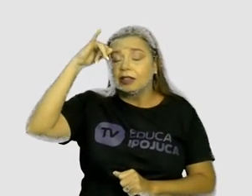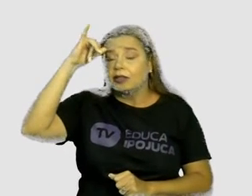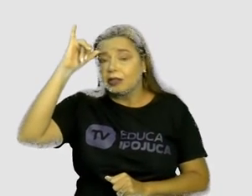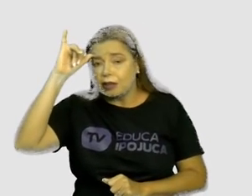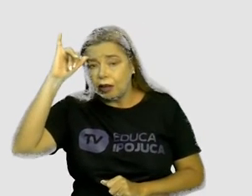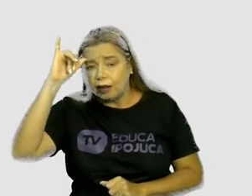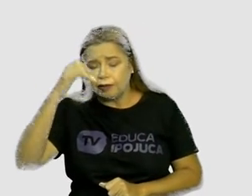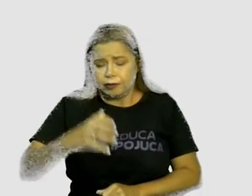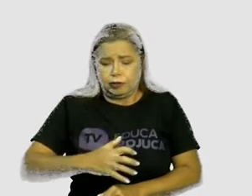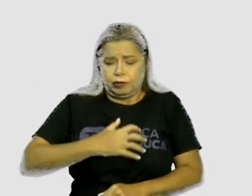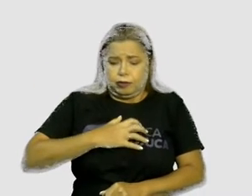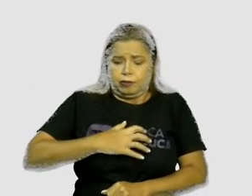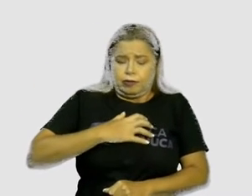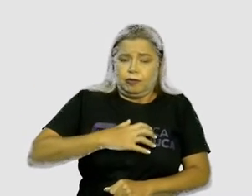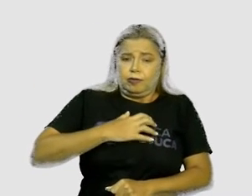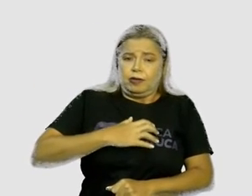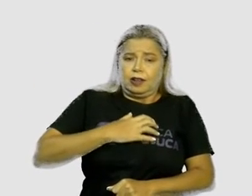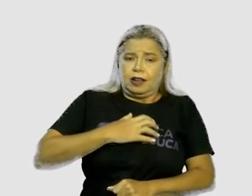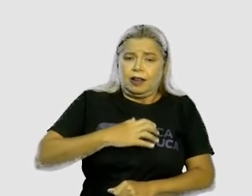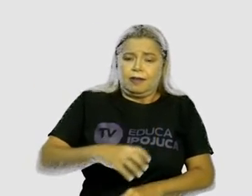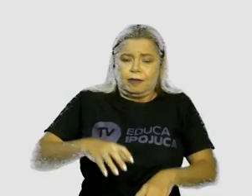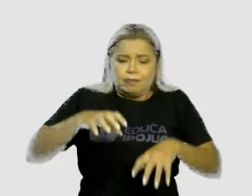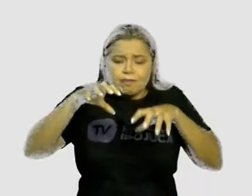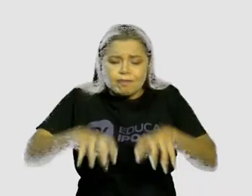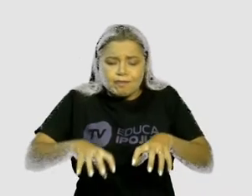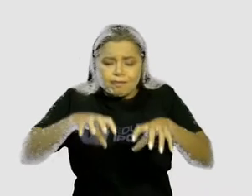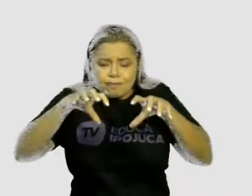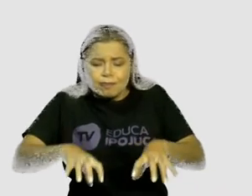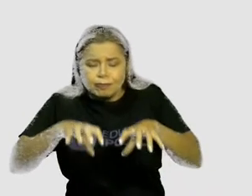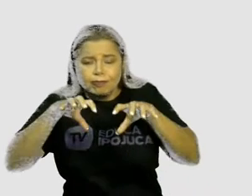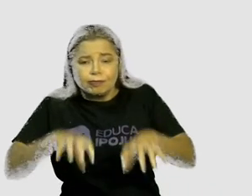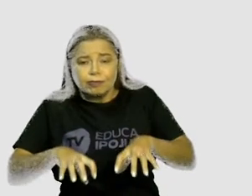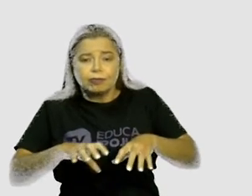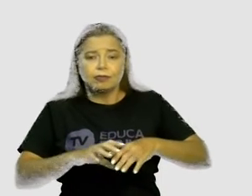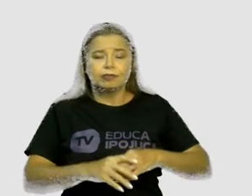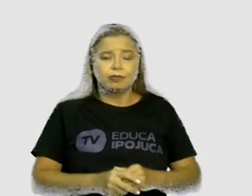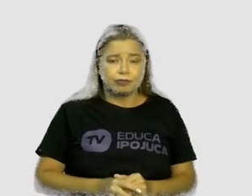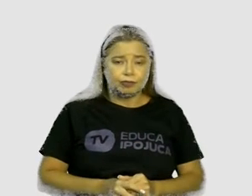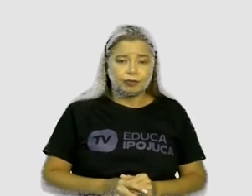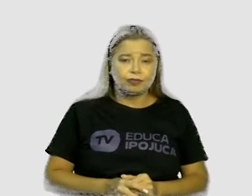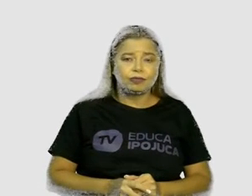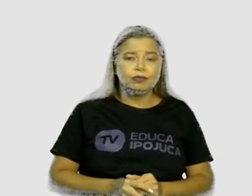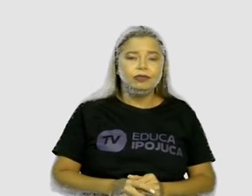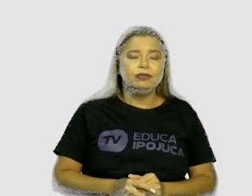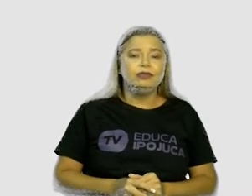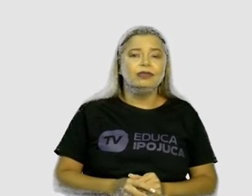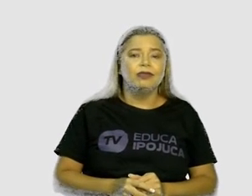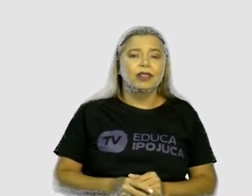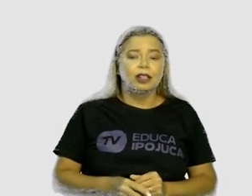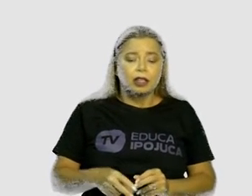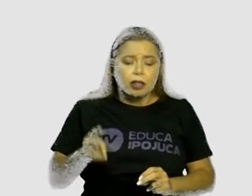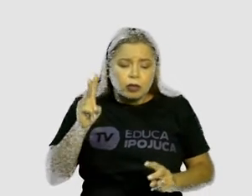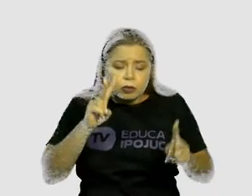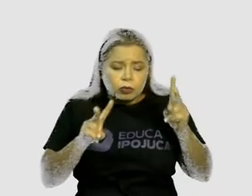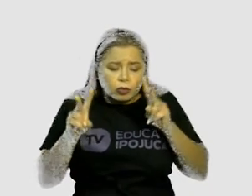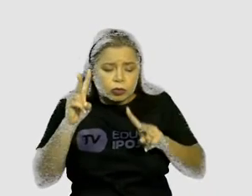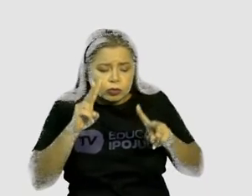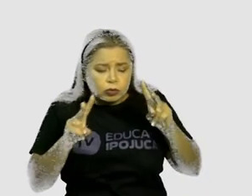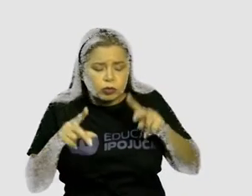incorporava, o zebu não estava bem, quando ele matava cem, chegava mais de quinhenta.